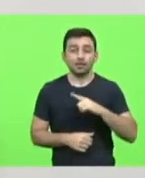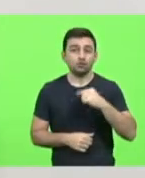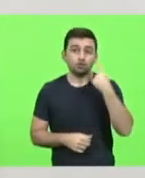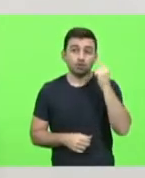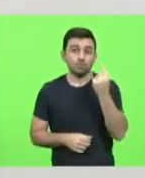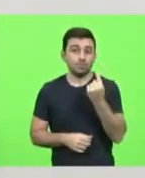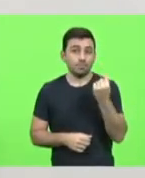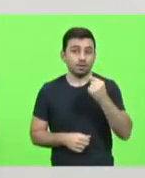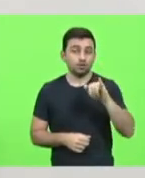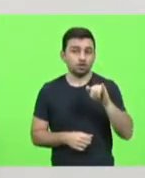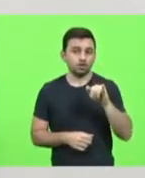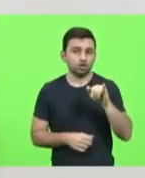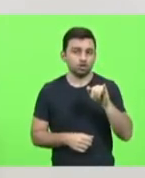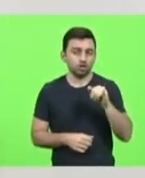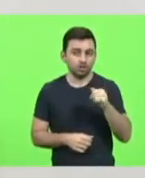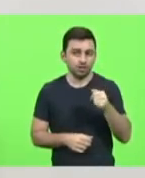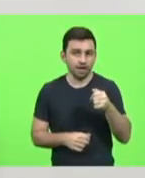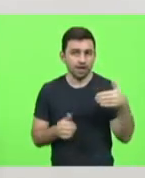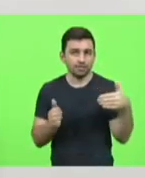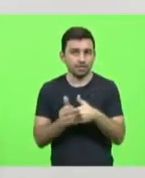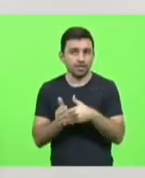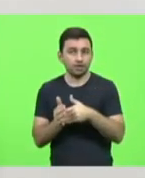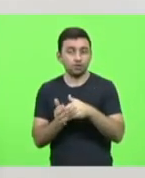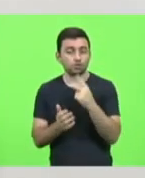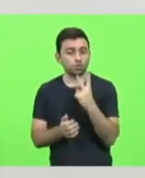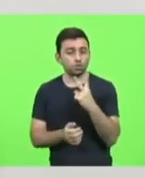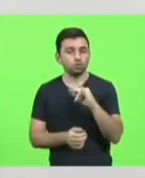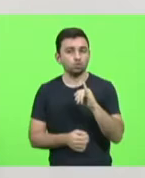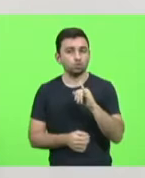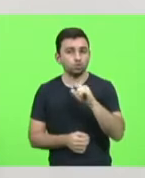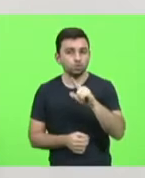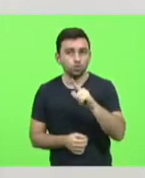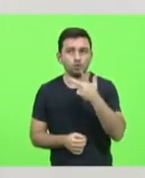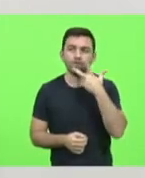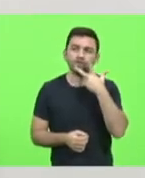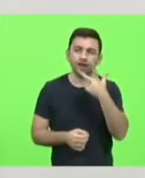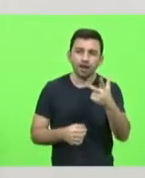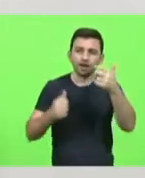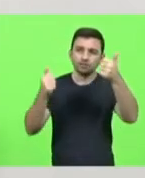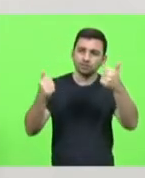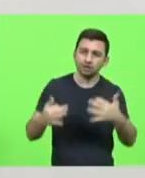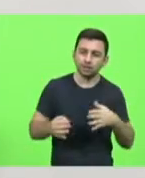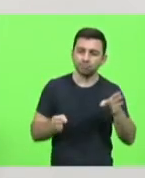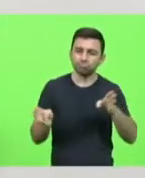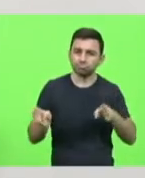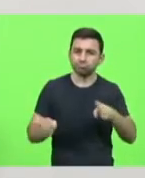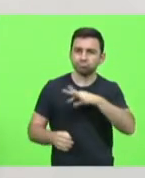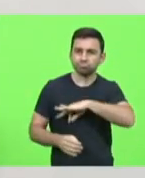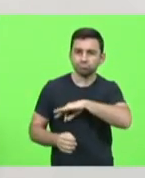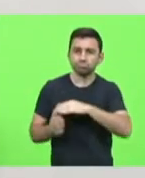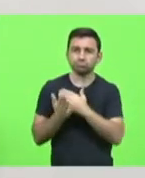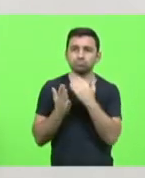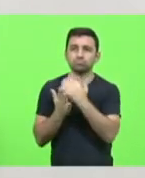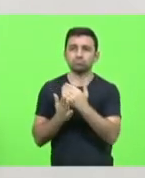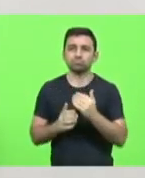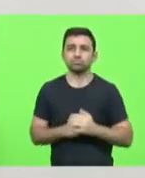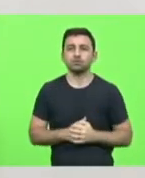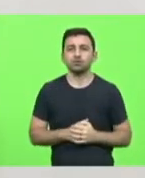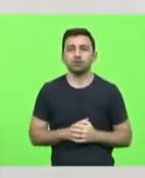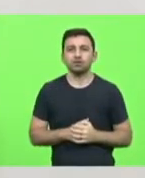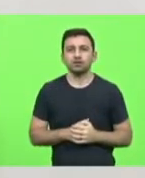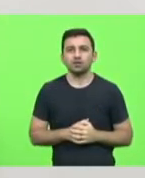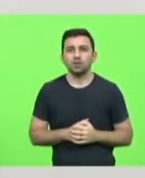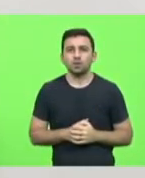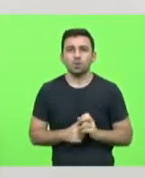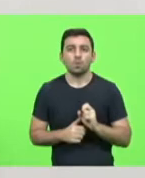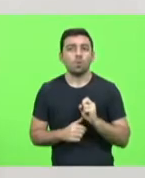de janeiro até o dia 2º de julho para poder falar de aumento e remuneração. Ou é uma, trata